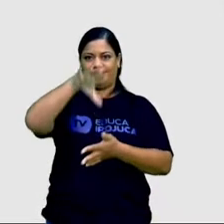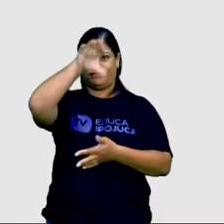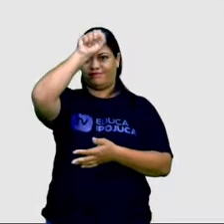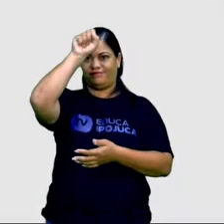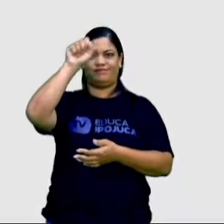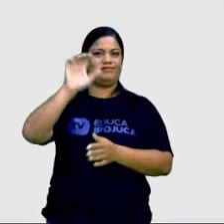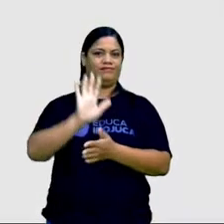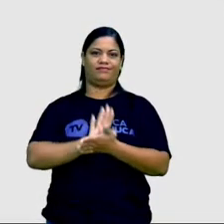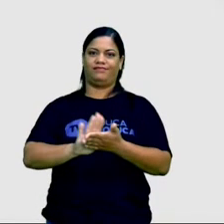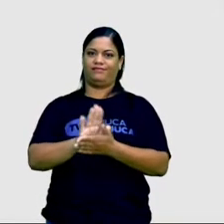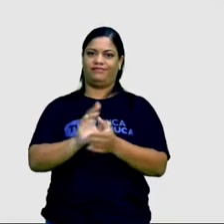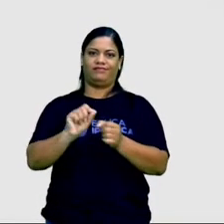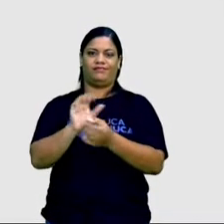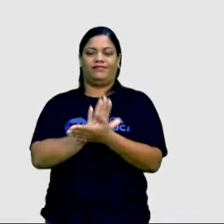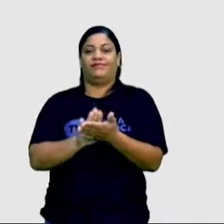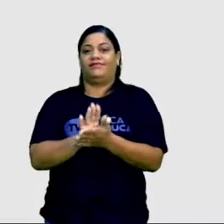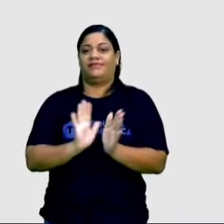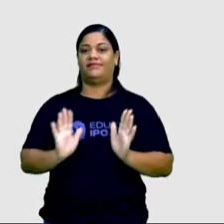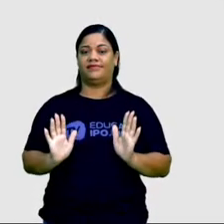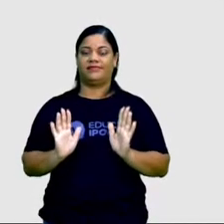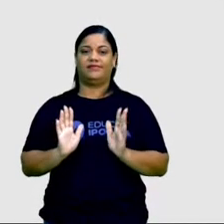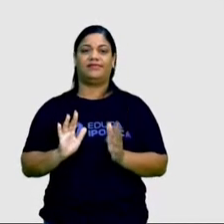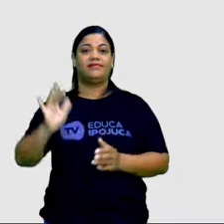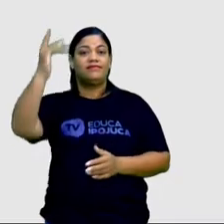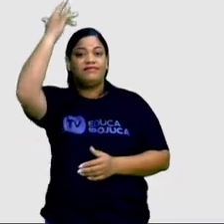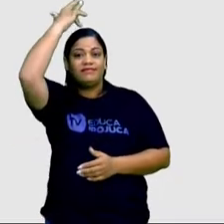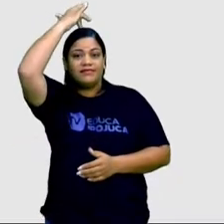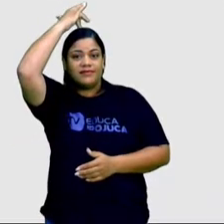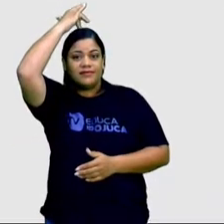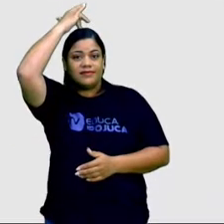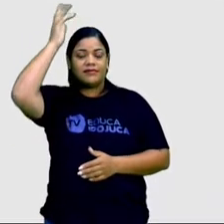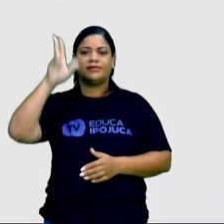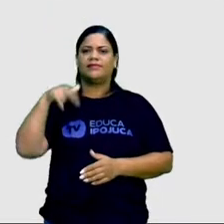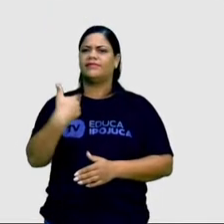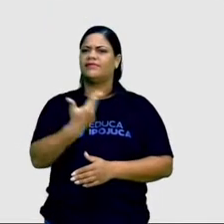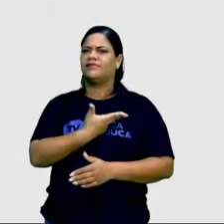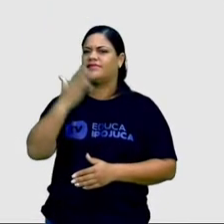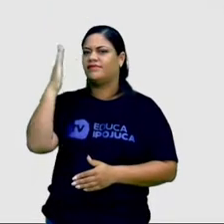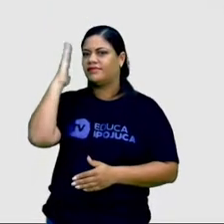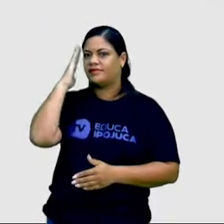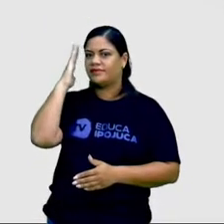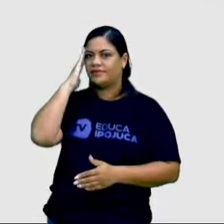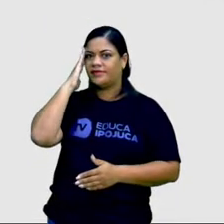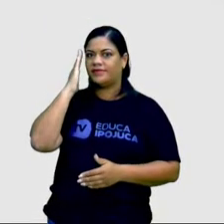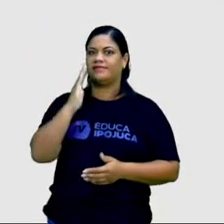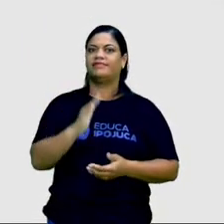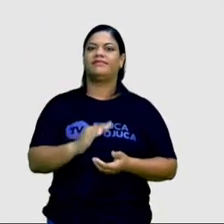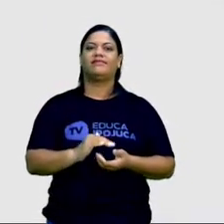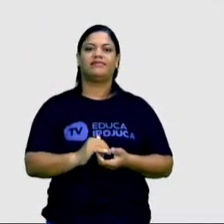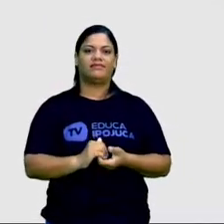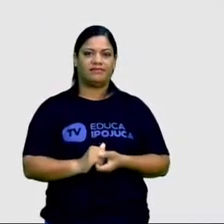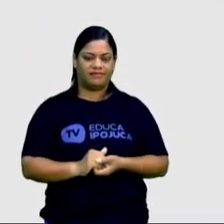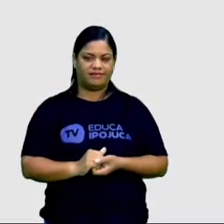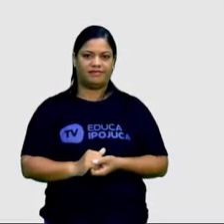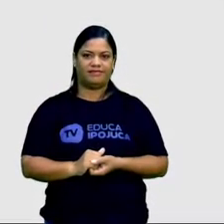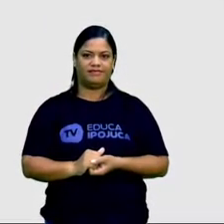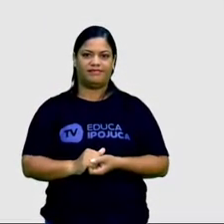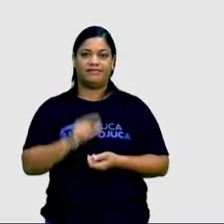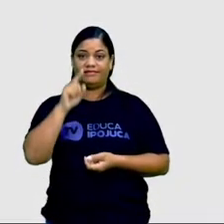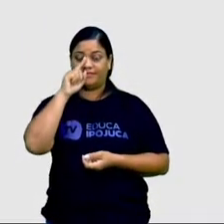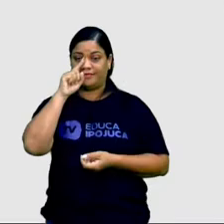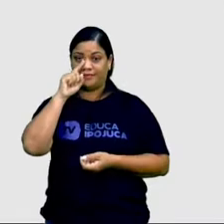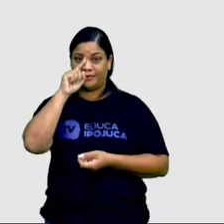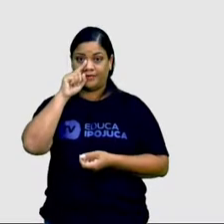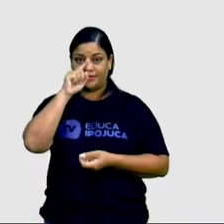rituais dessa ordem. Então, o que a gente pode entender disso? As consequências da fake news,